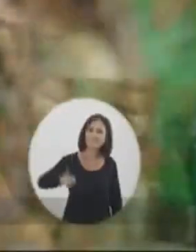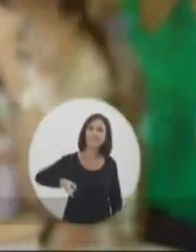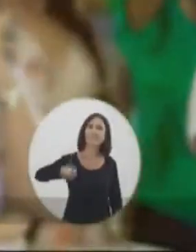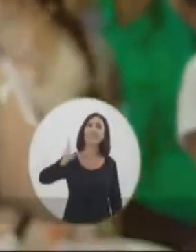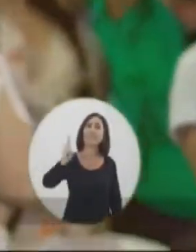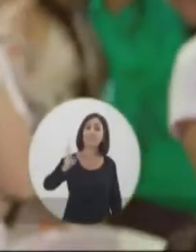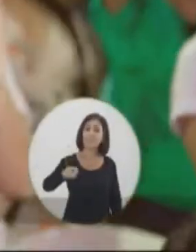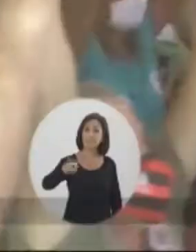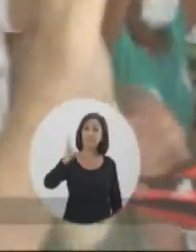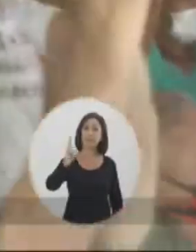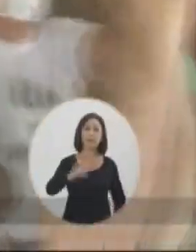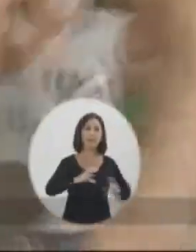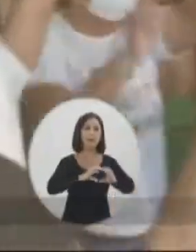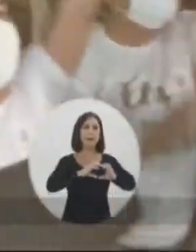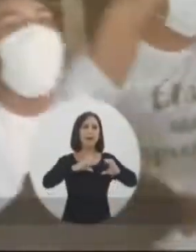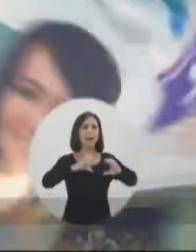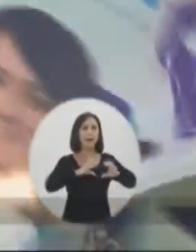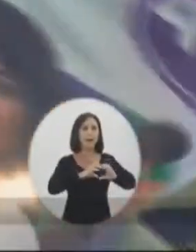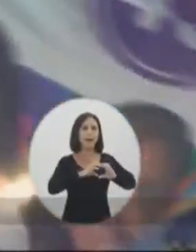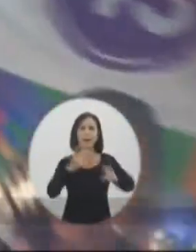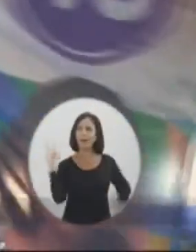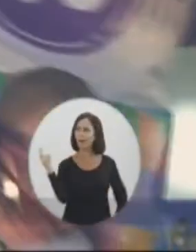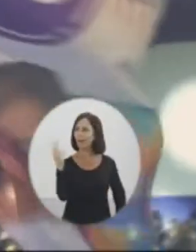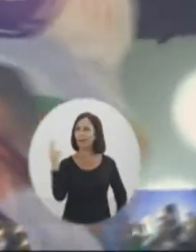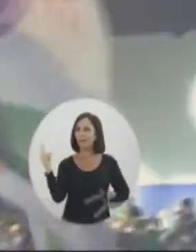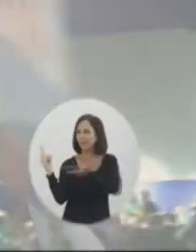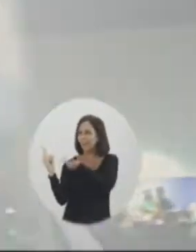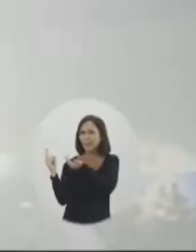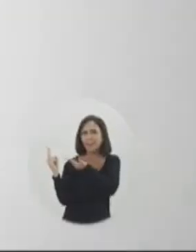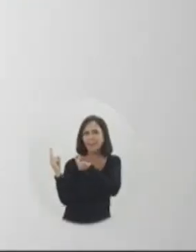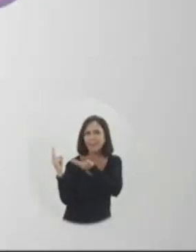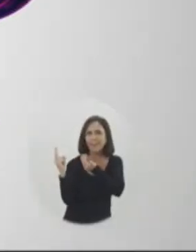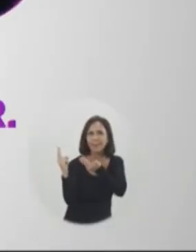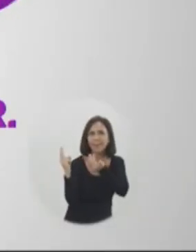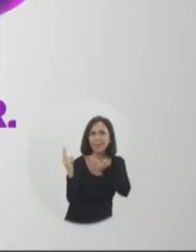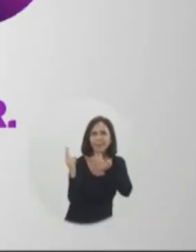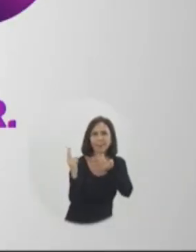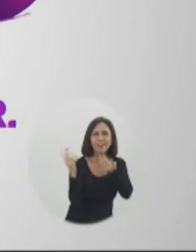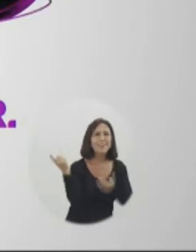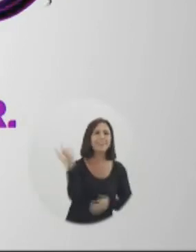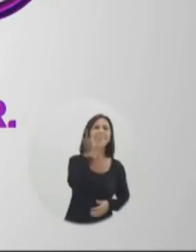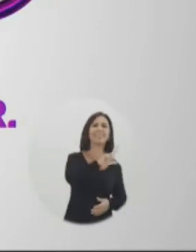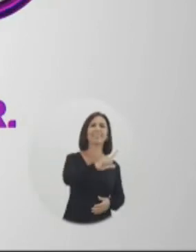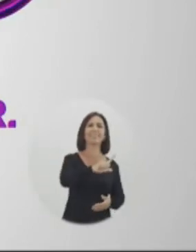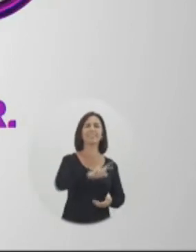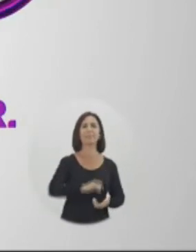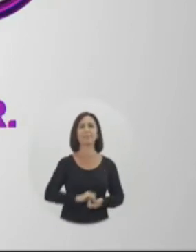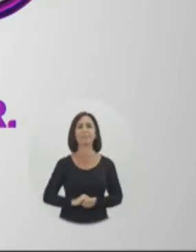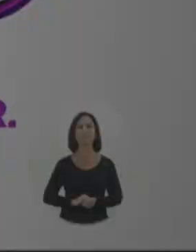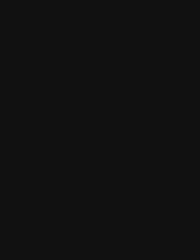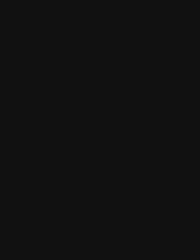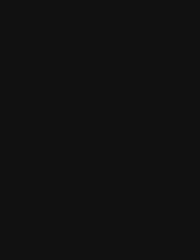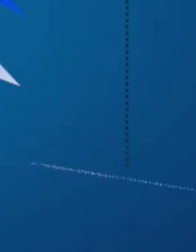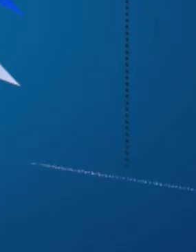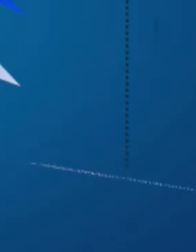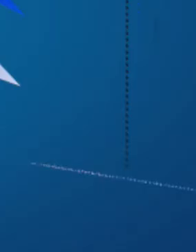em frente. Edilma 43, é daqui para melhor.